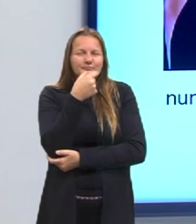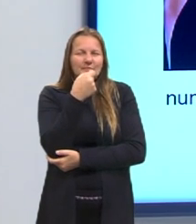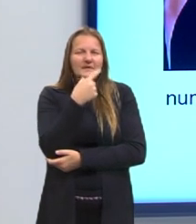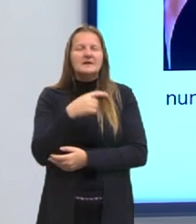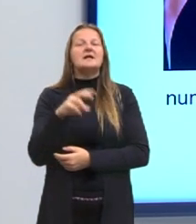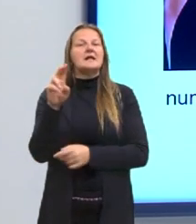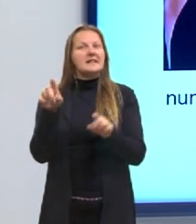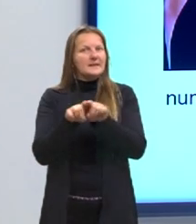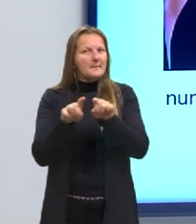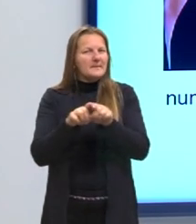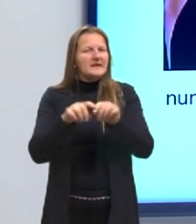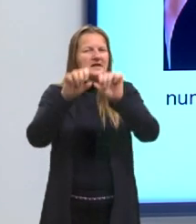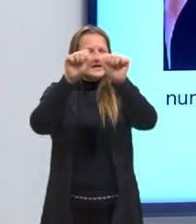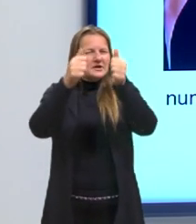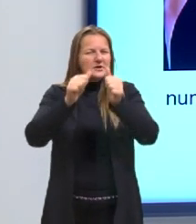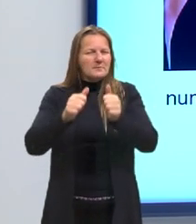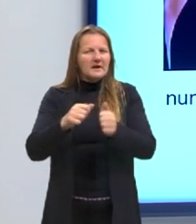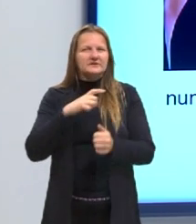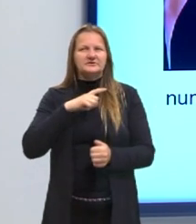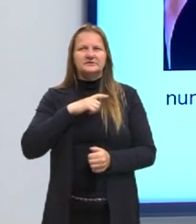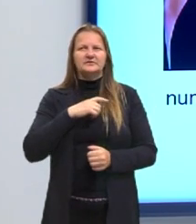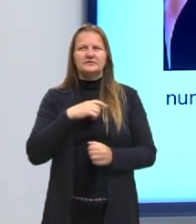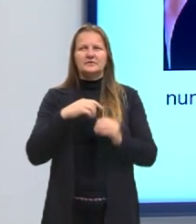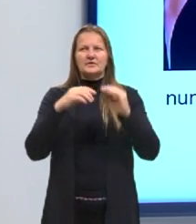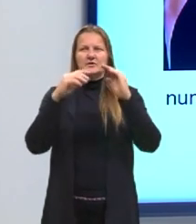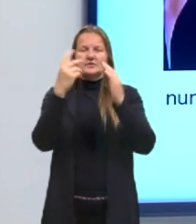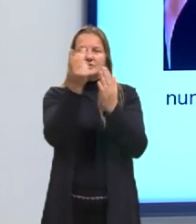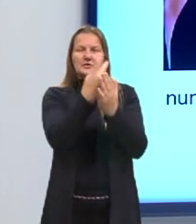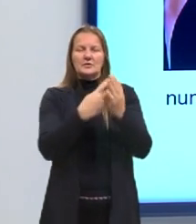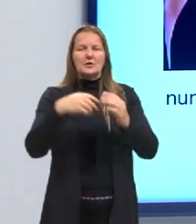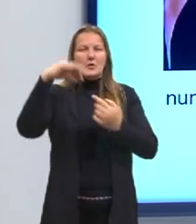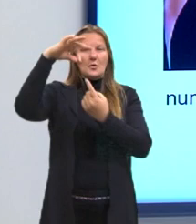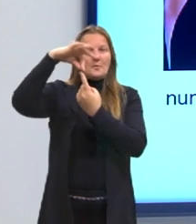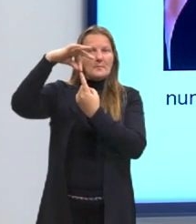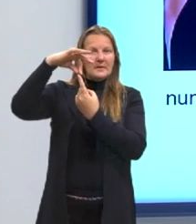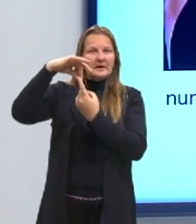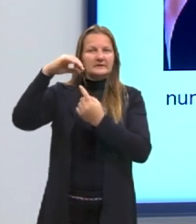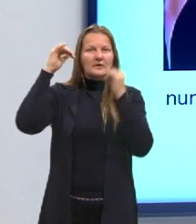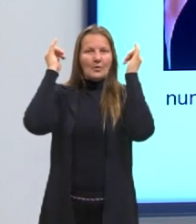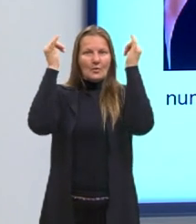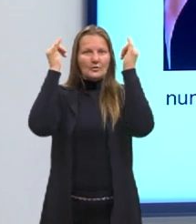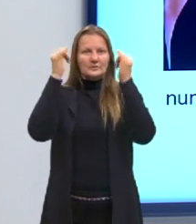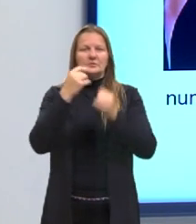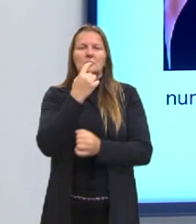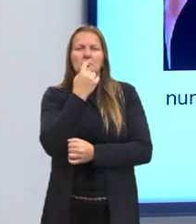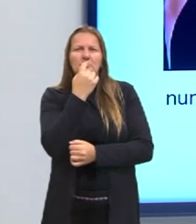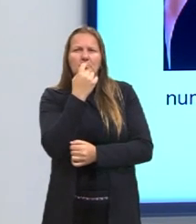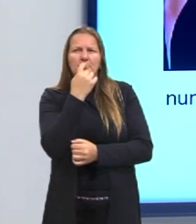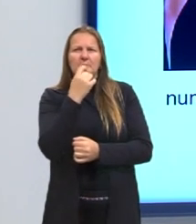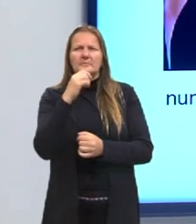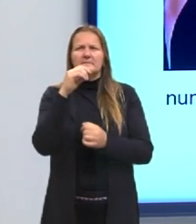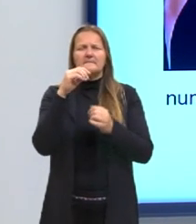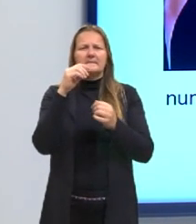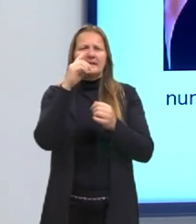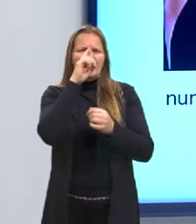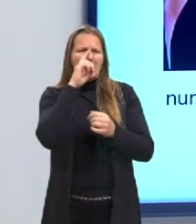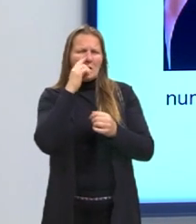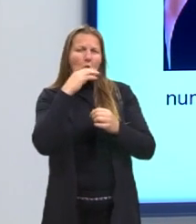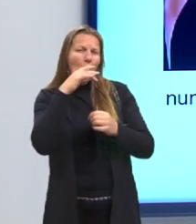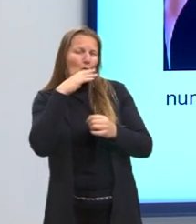que é uma imagem verde, tem uma parada de ônibus colorida ali, vermelho com laranja, amarelo,